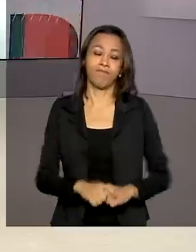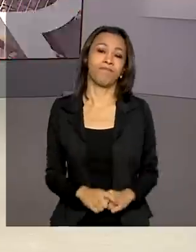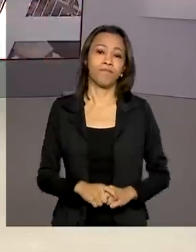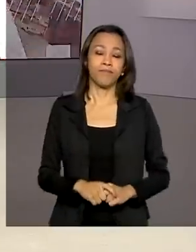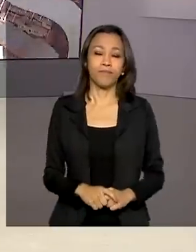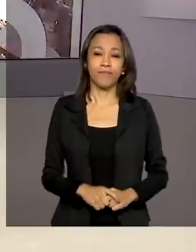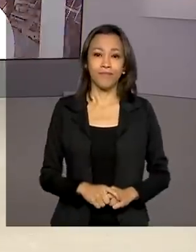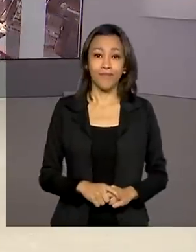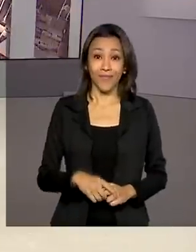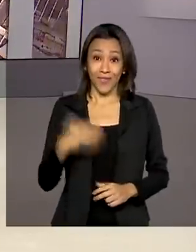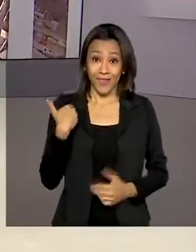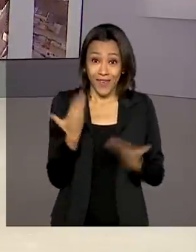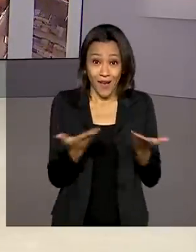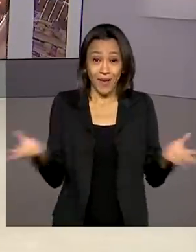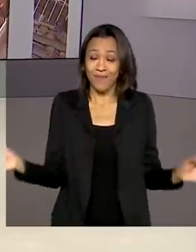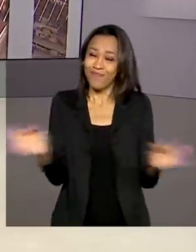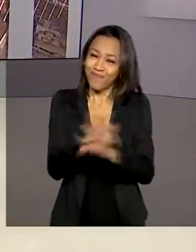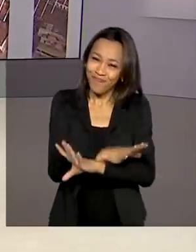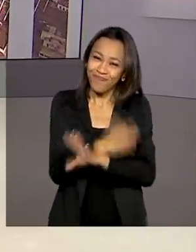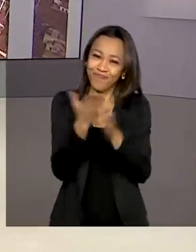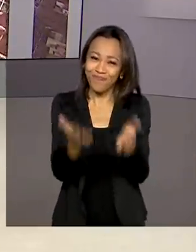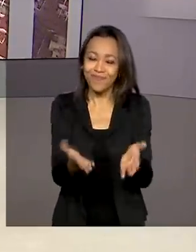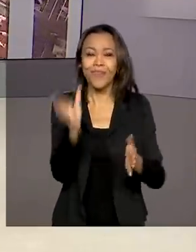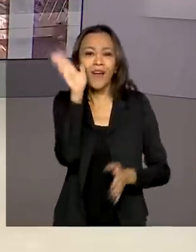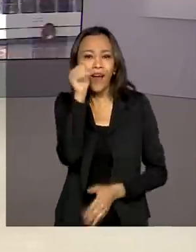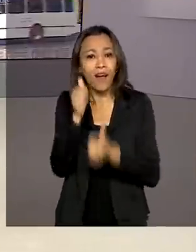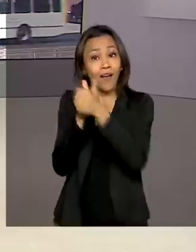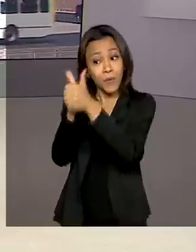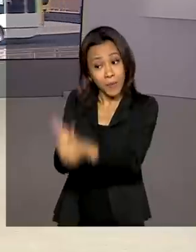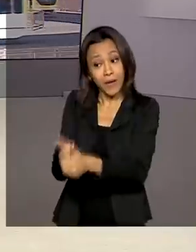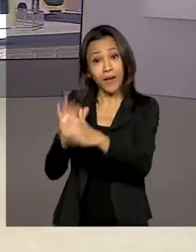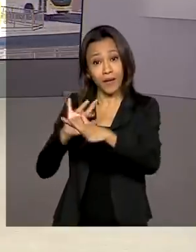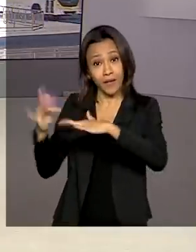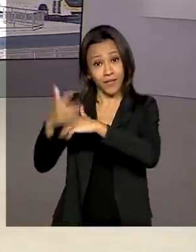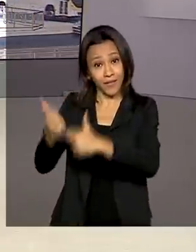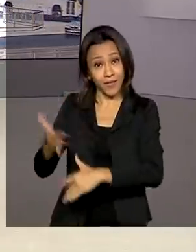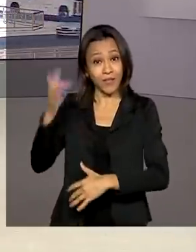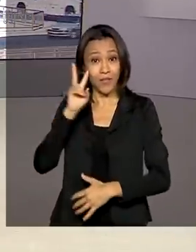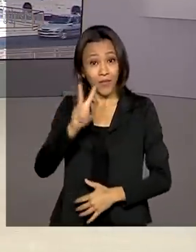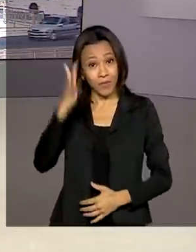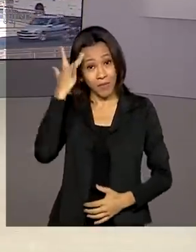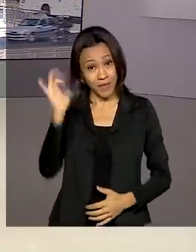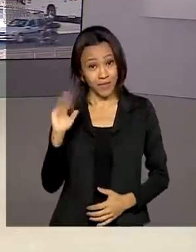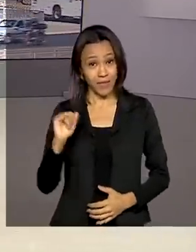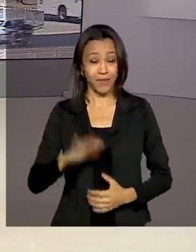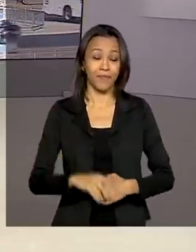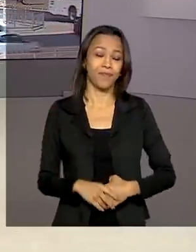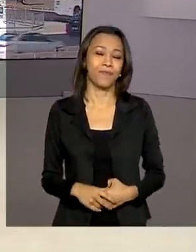O Brasil em Dia termina aqui. Nos acompanhe pelas redes sociais. Nos vemos amanhã. Até lá.